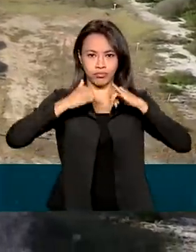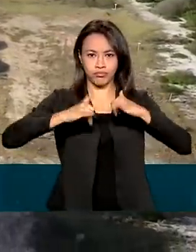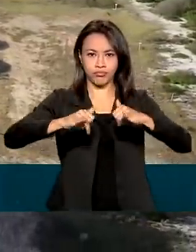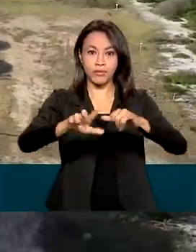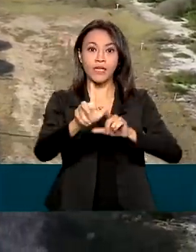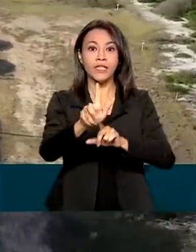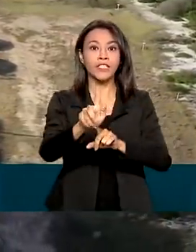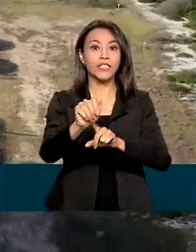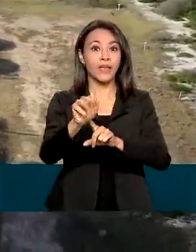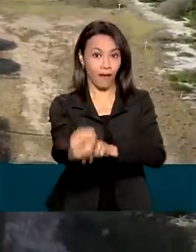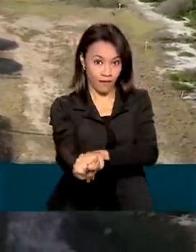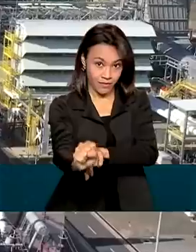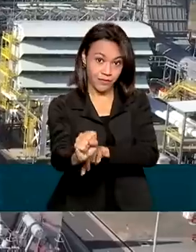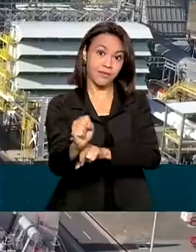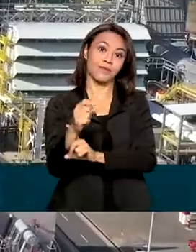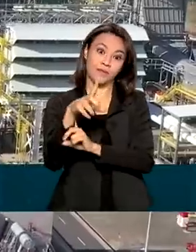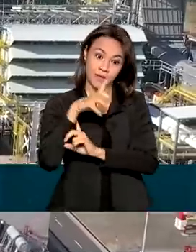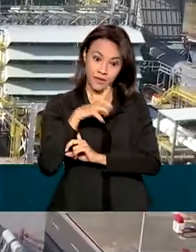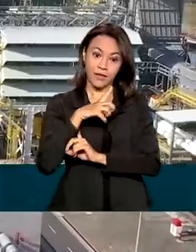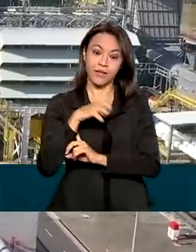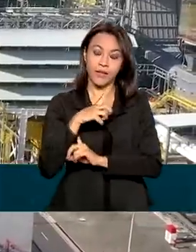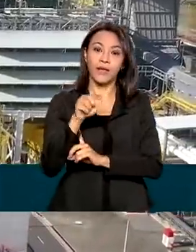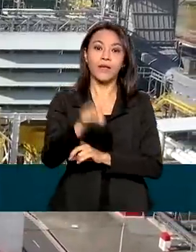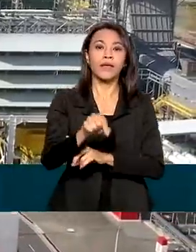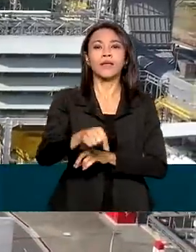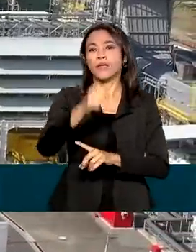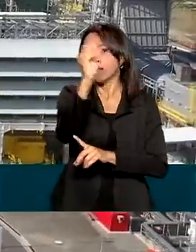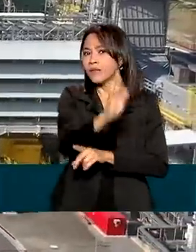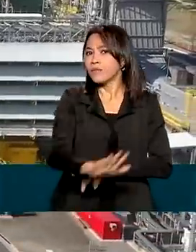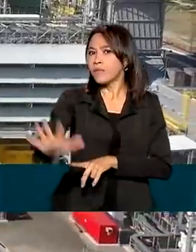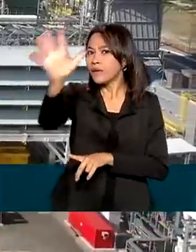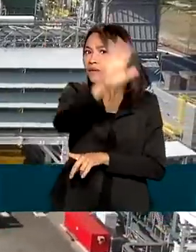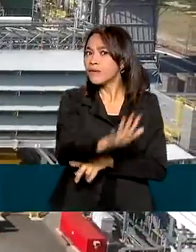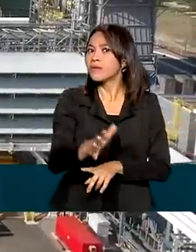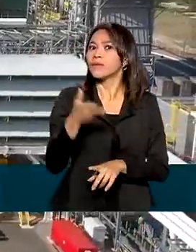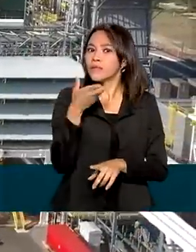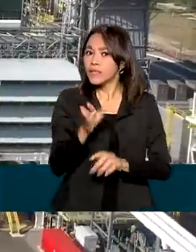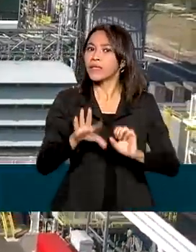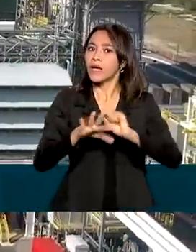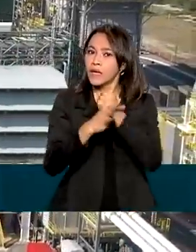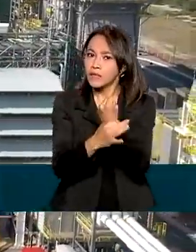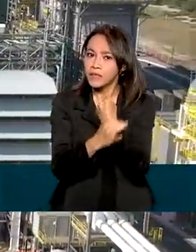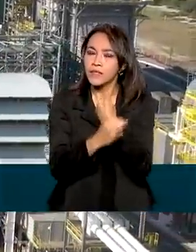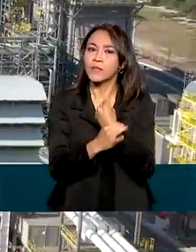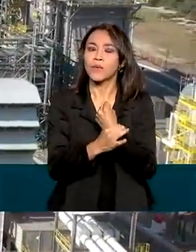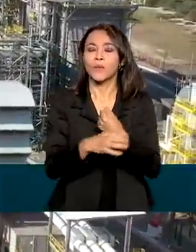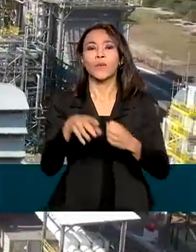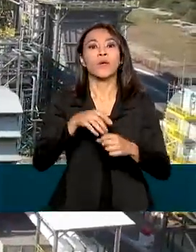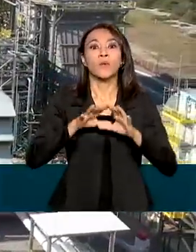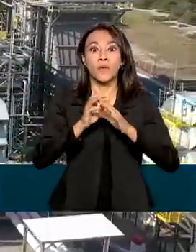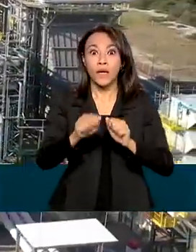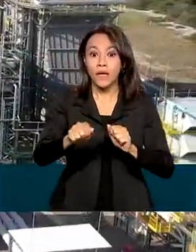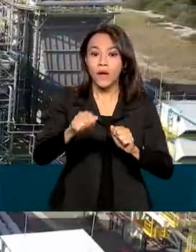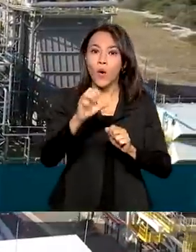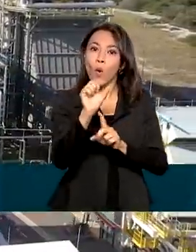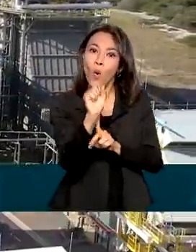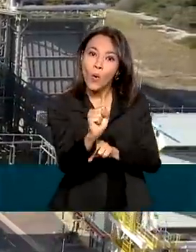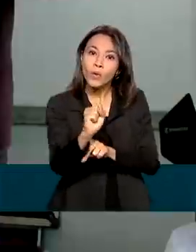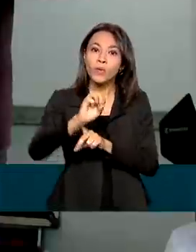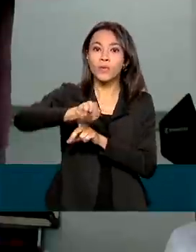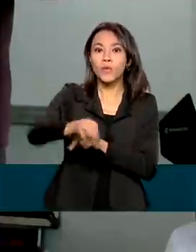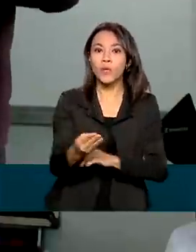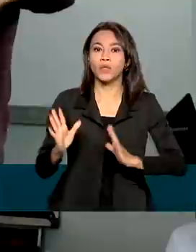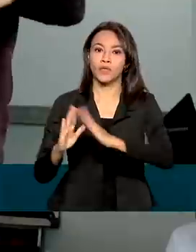gás disponível atualmente no sistema interligado nacional e garantem o abastecimento de 8 milhões de residências.